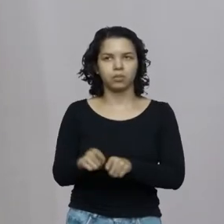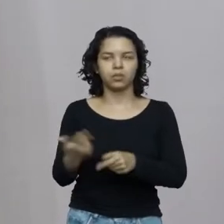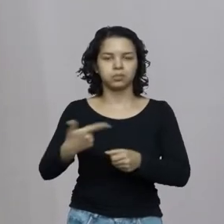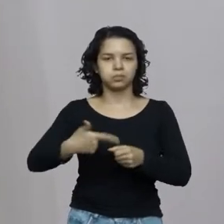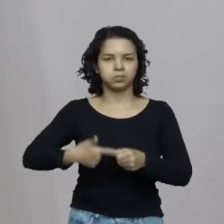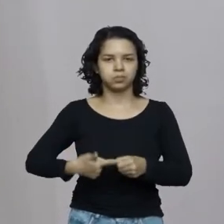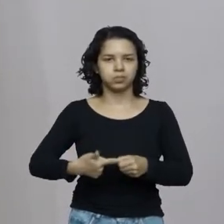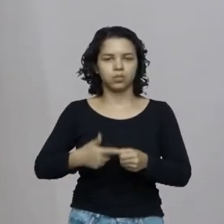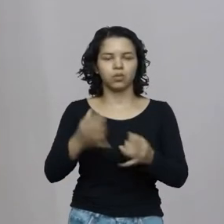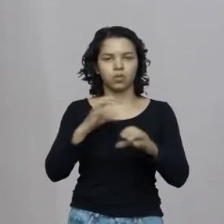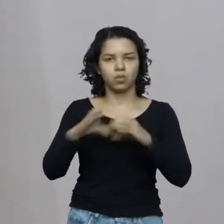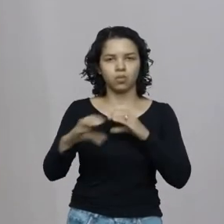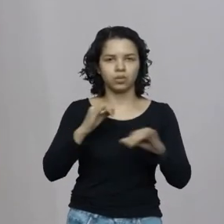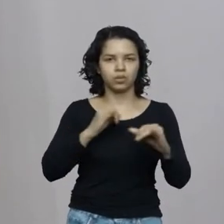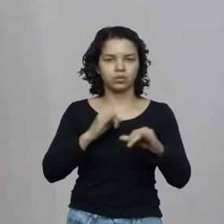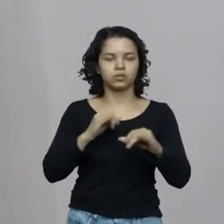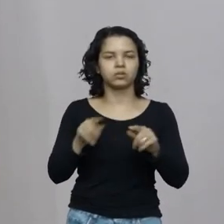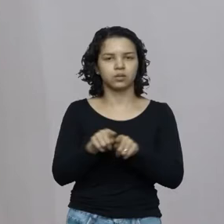telecomunicações e energia.